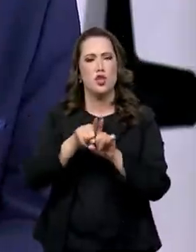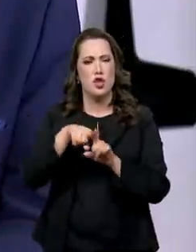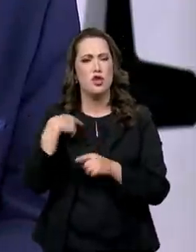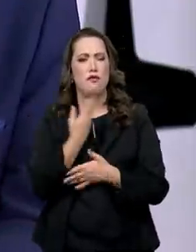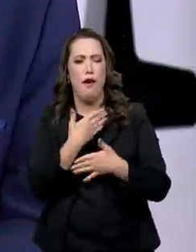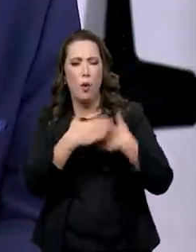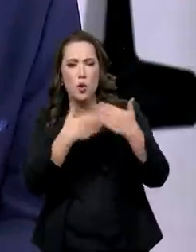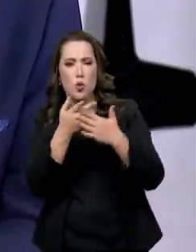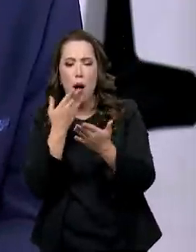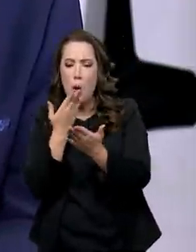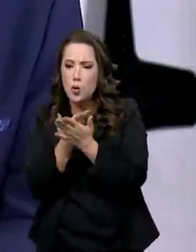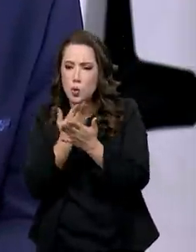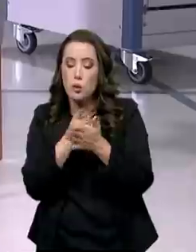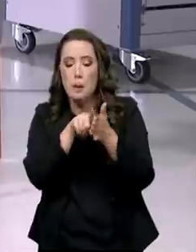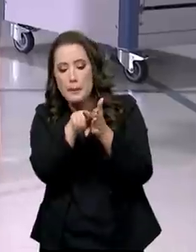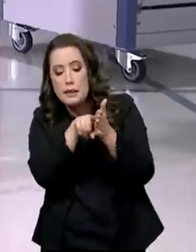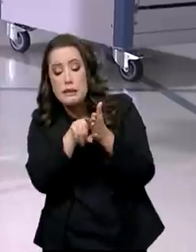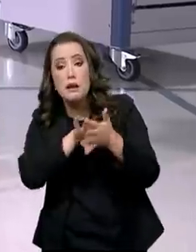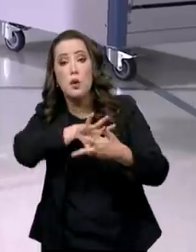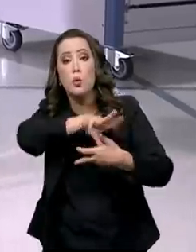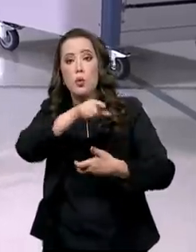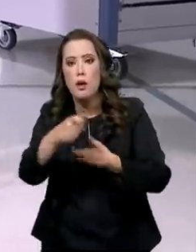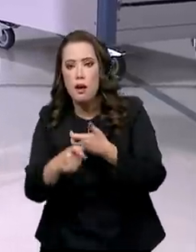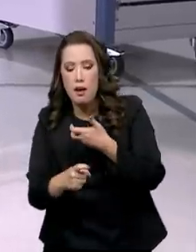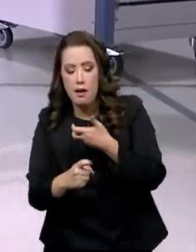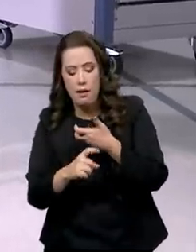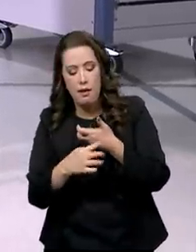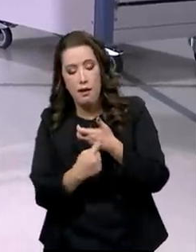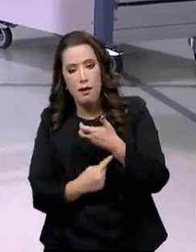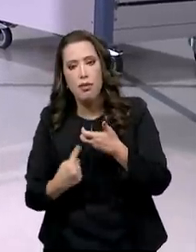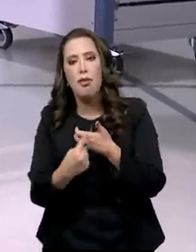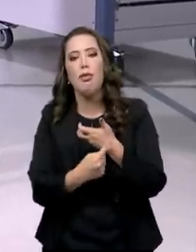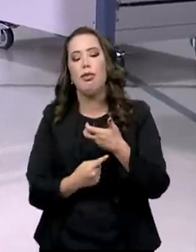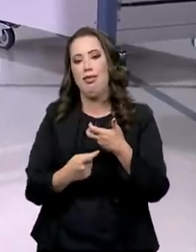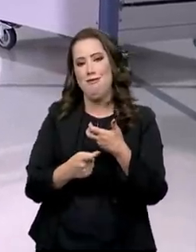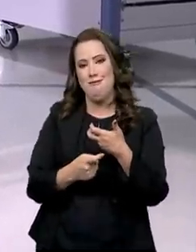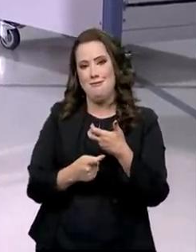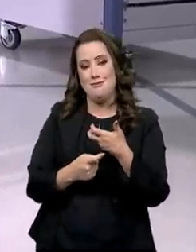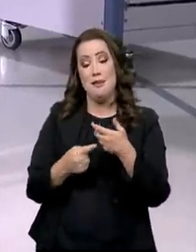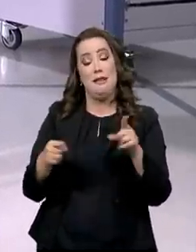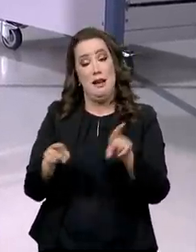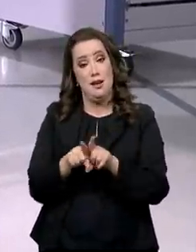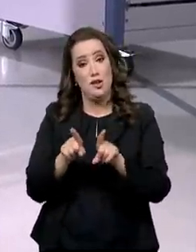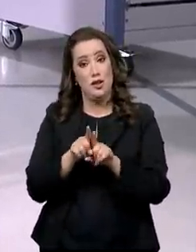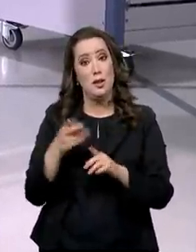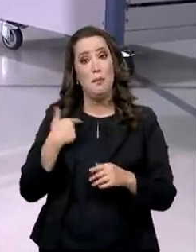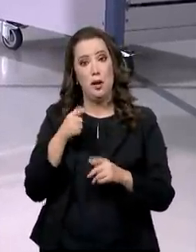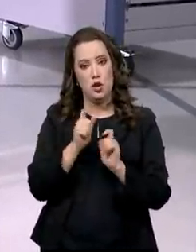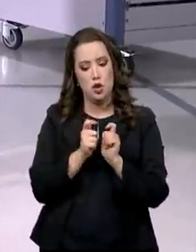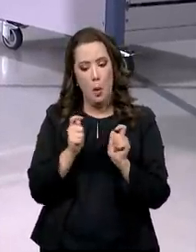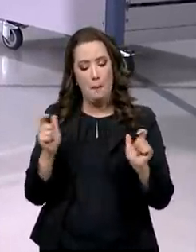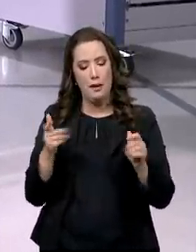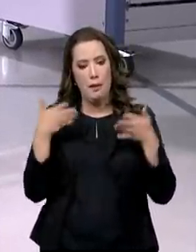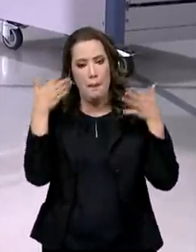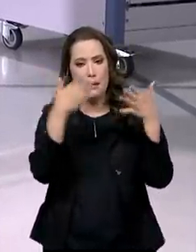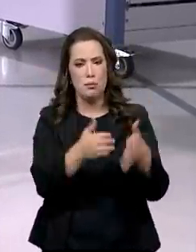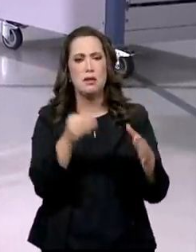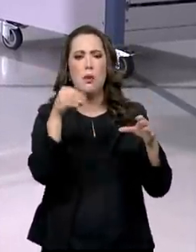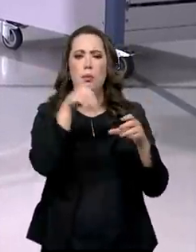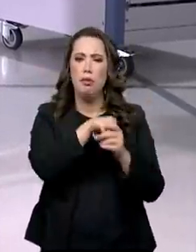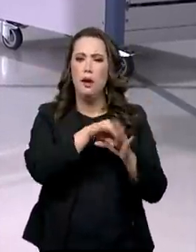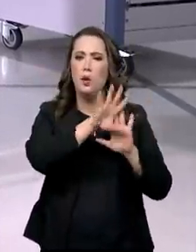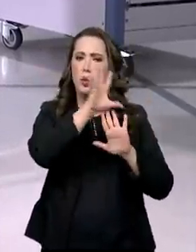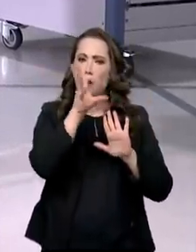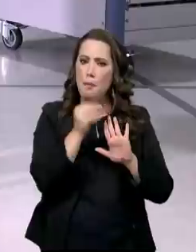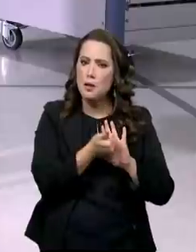pesquisas na Antártica. Nós temos o aumento da nossa participação dentro da Amazônia. Muitos